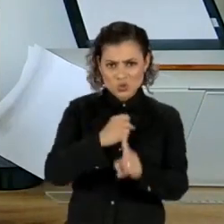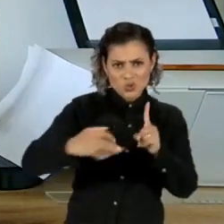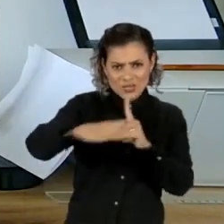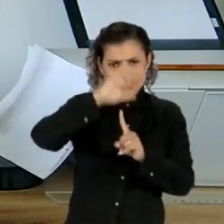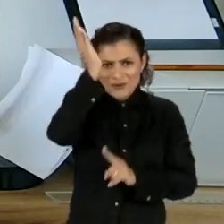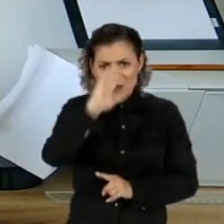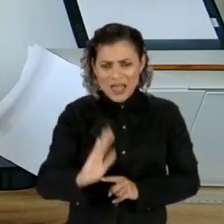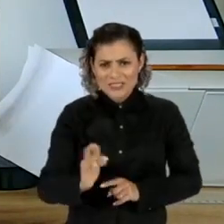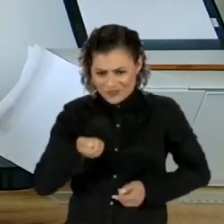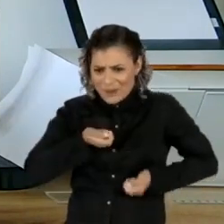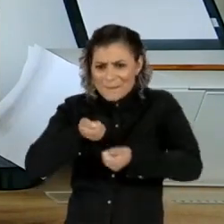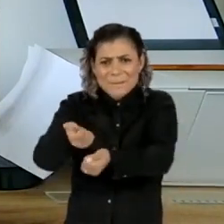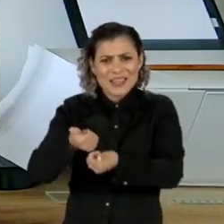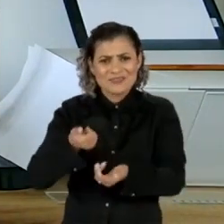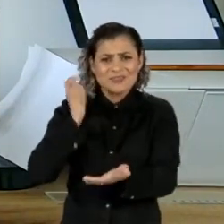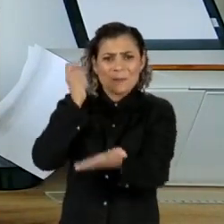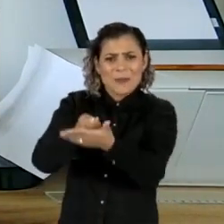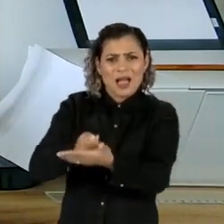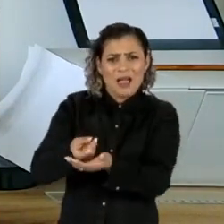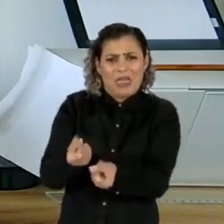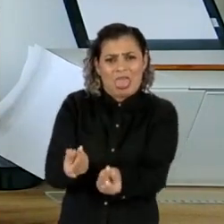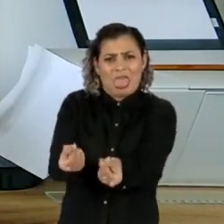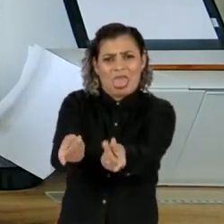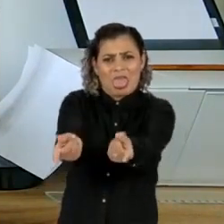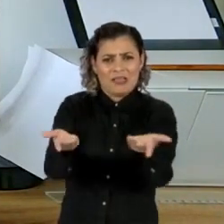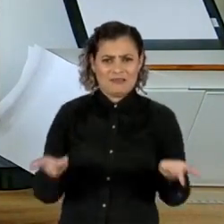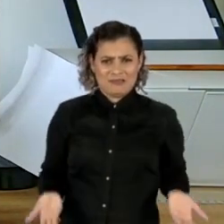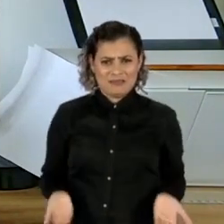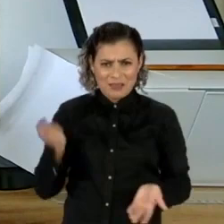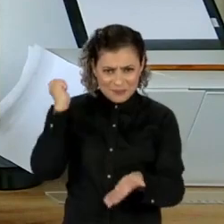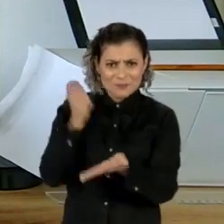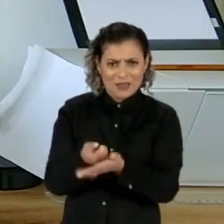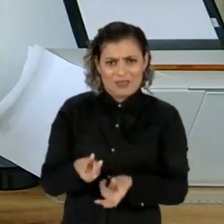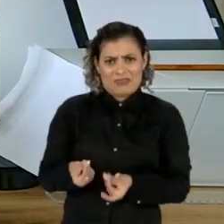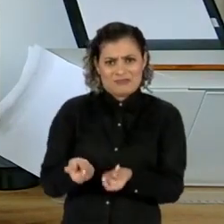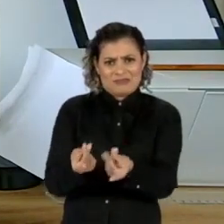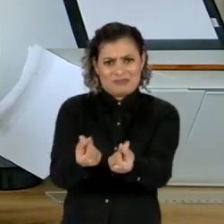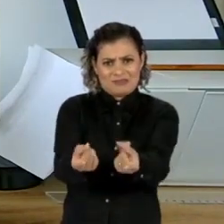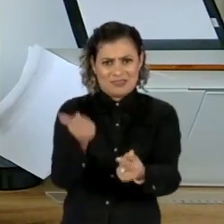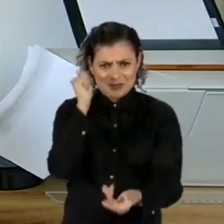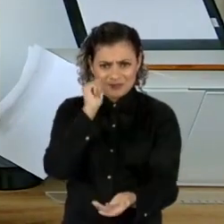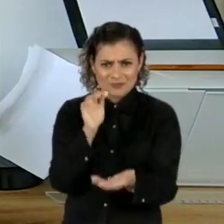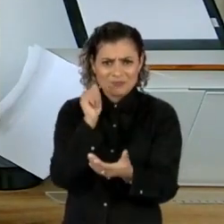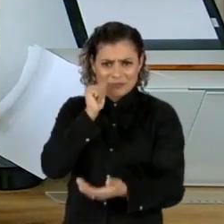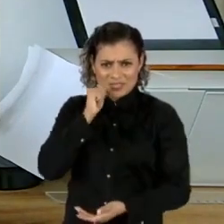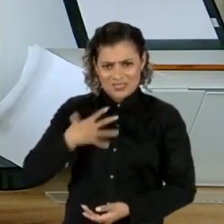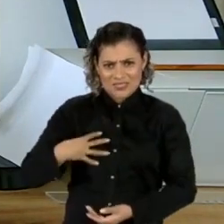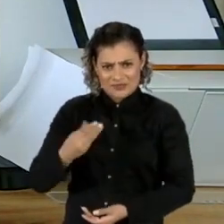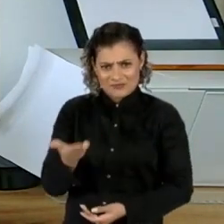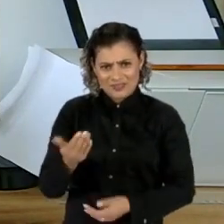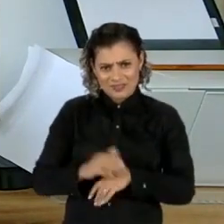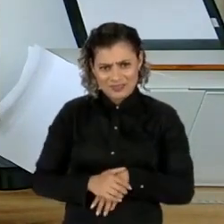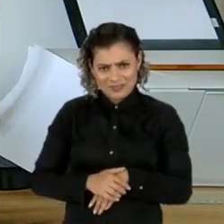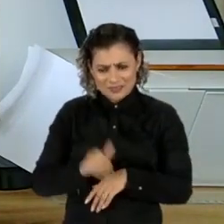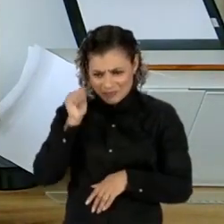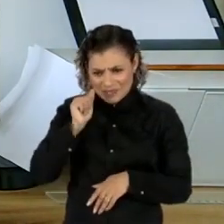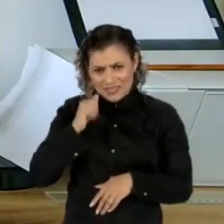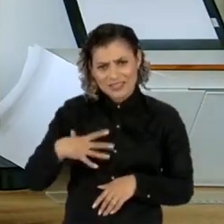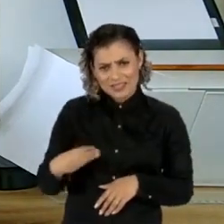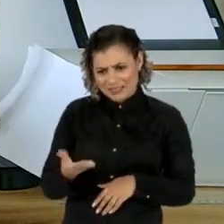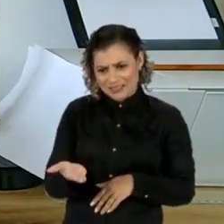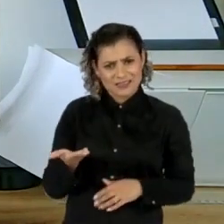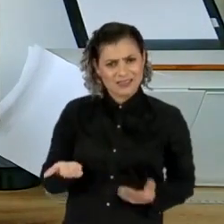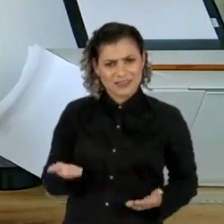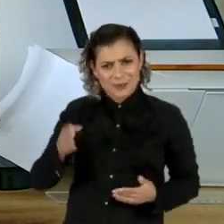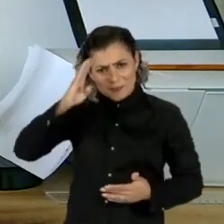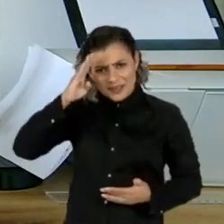brasileira pode estar condenada a pagar uma pensão vitalícia para uma mulher, talvez